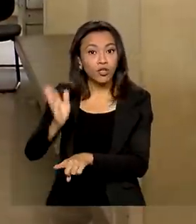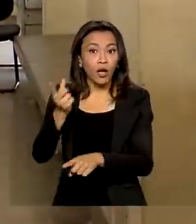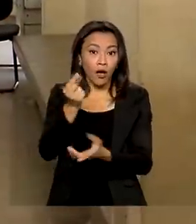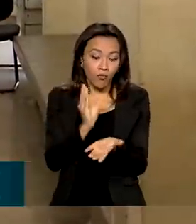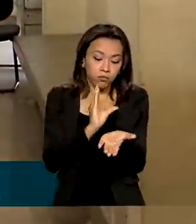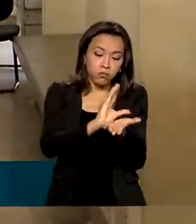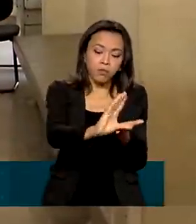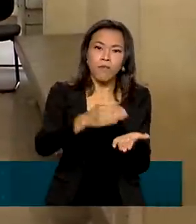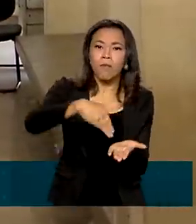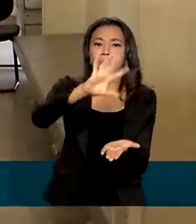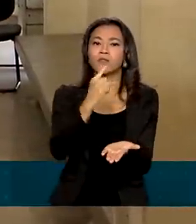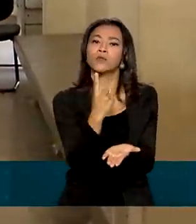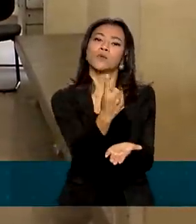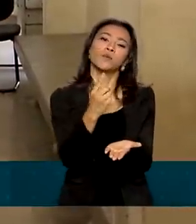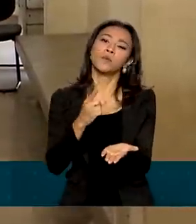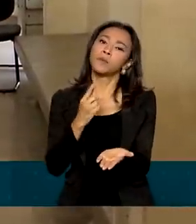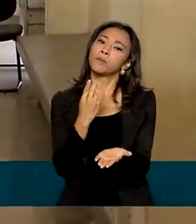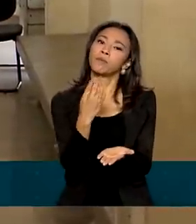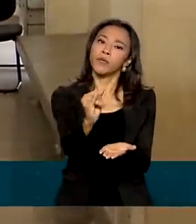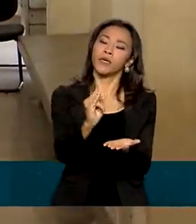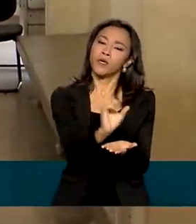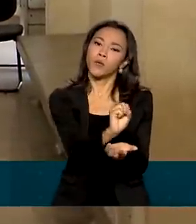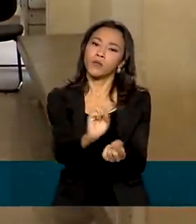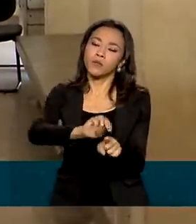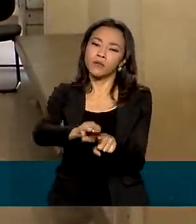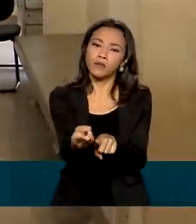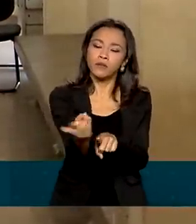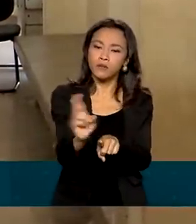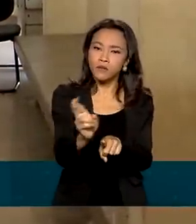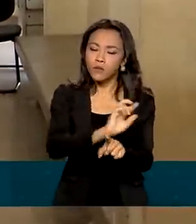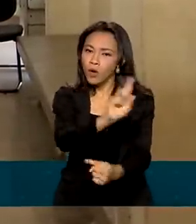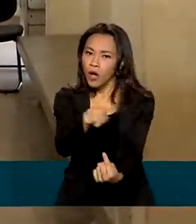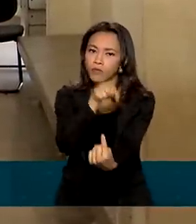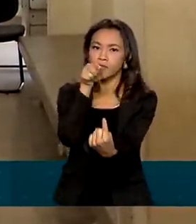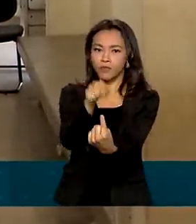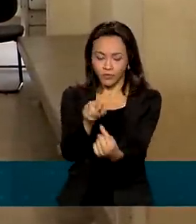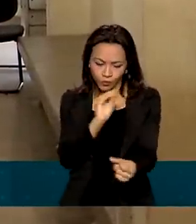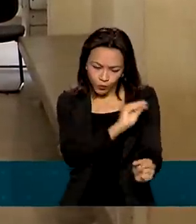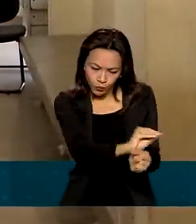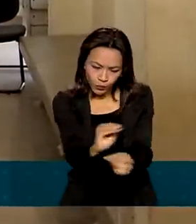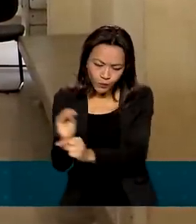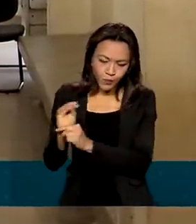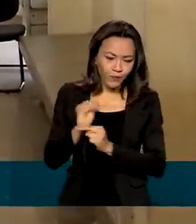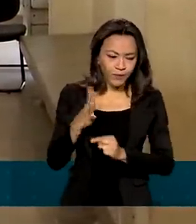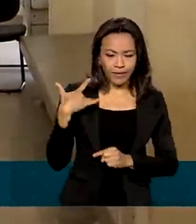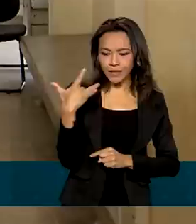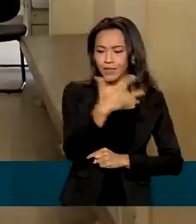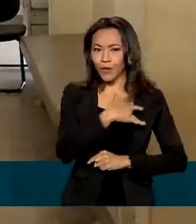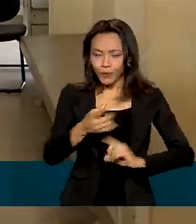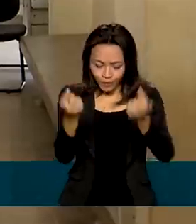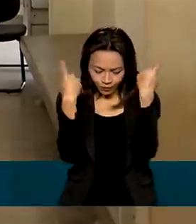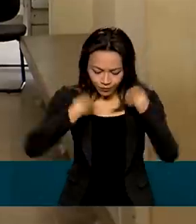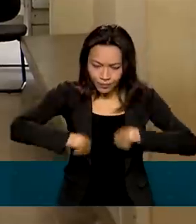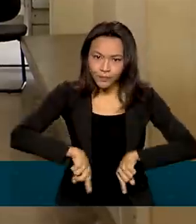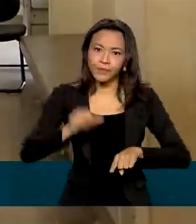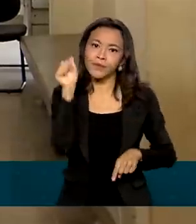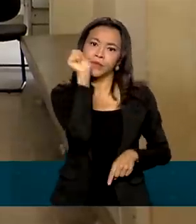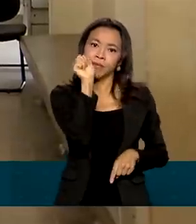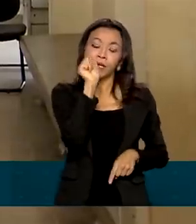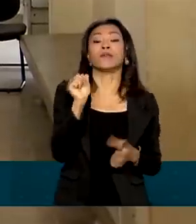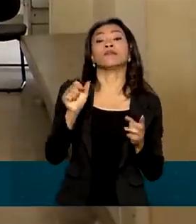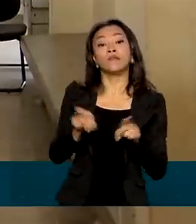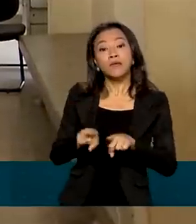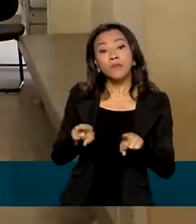de 1 bilhão e 800 milhões de reais para ampliar os cuidados com a saúde integral da mulher. Além disso,